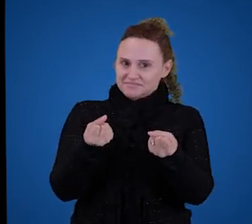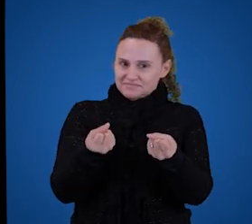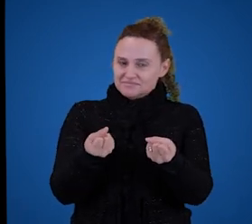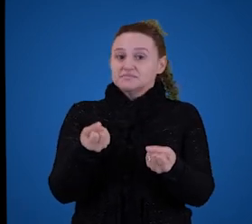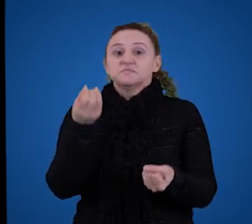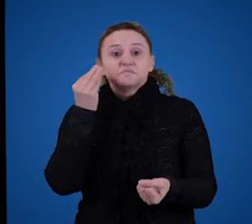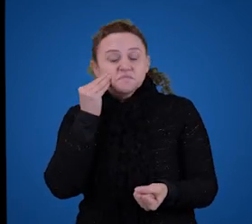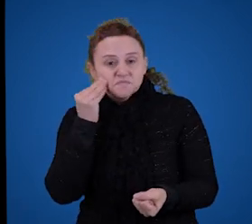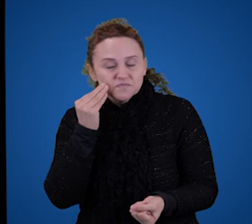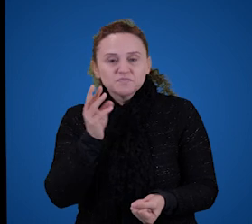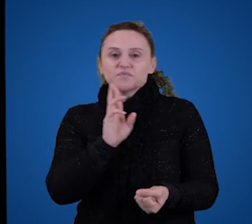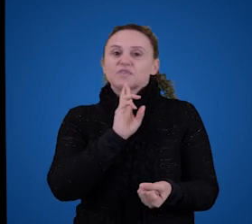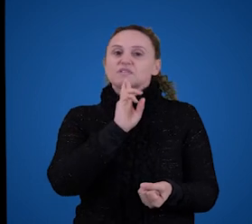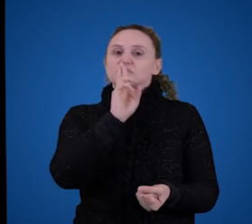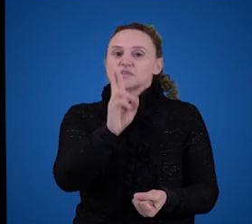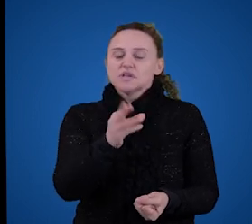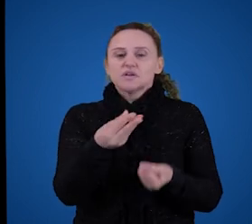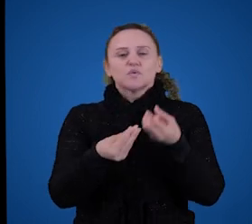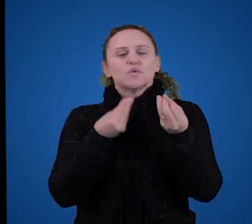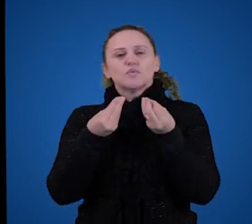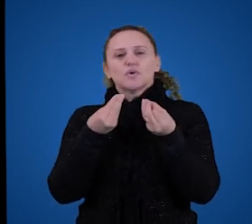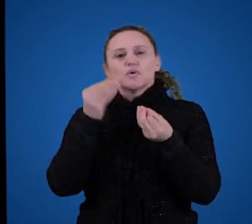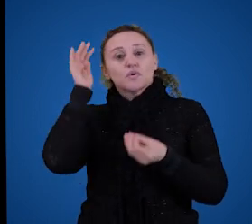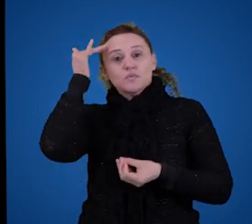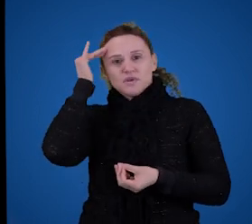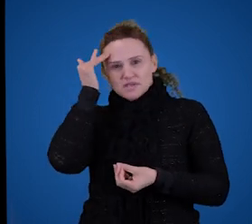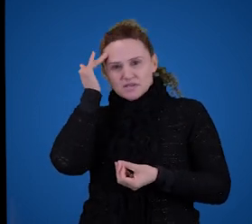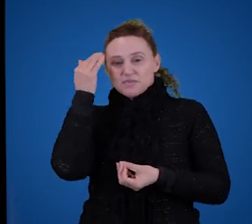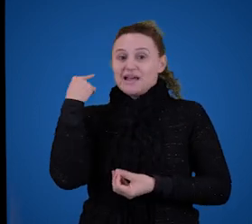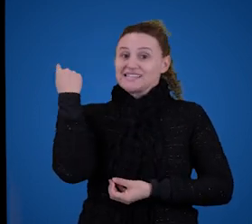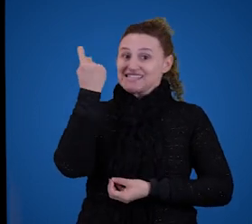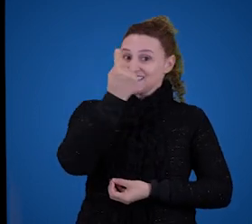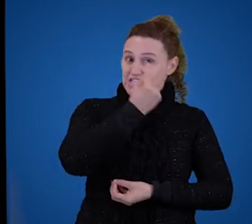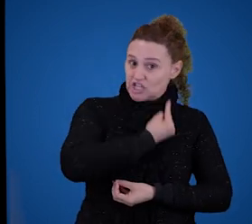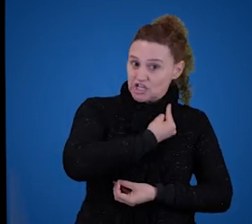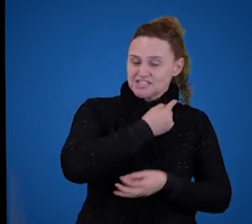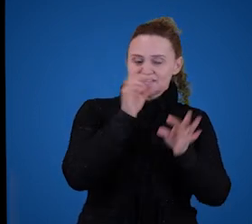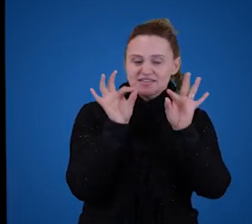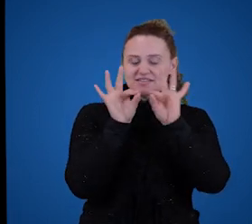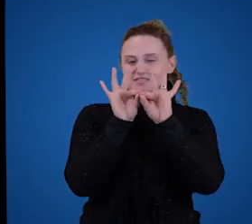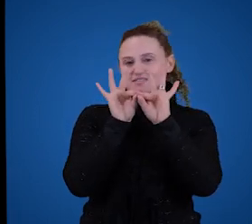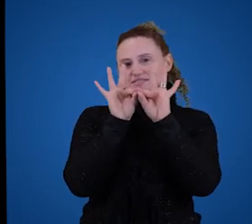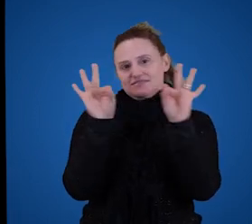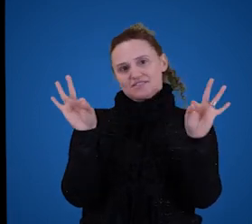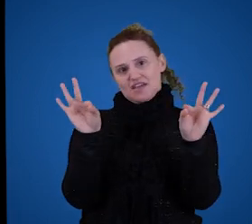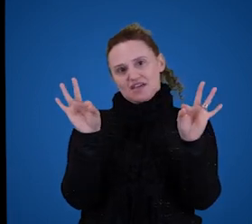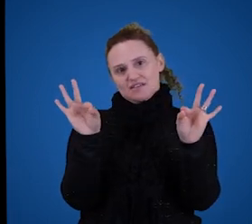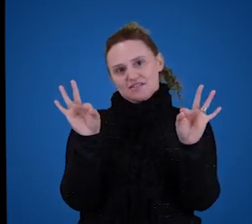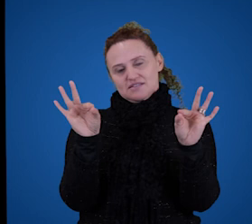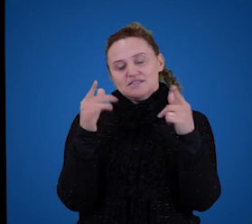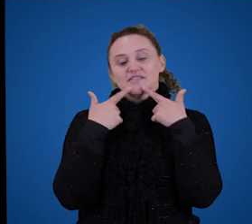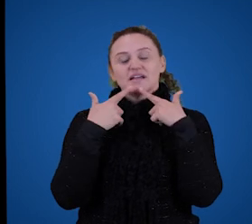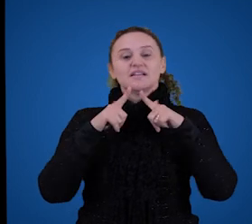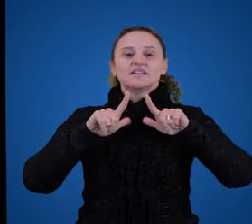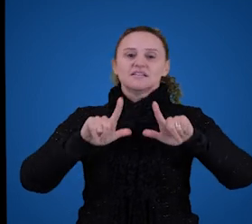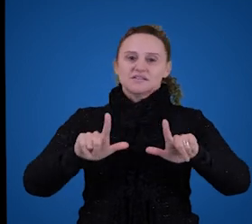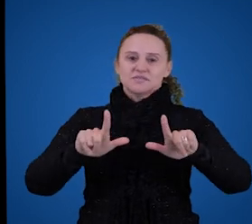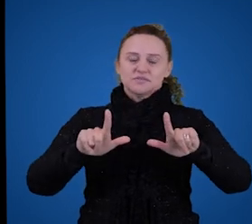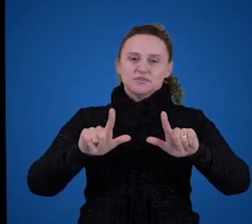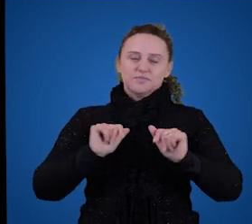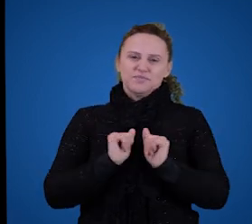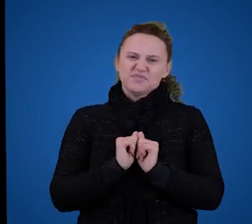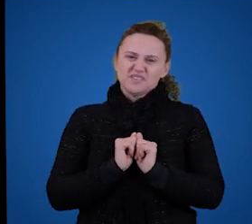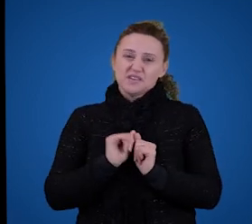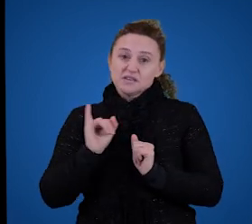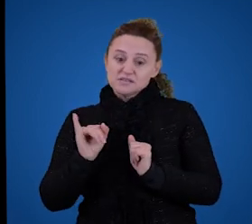tentou responder como que nós compreendemos as nossas frases, ou as frases e as expressões de uma língua. Claro, se você fala